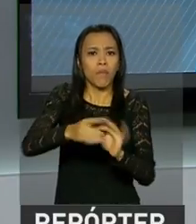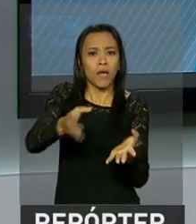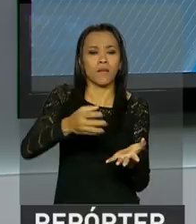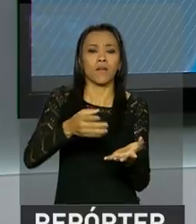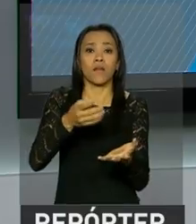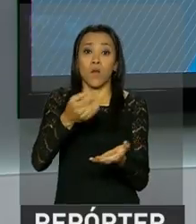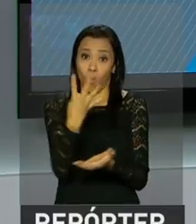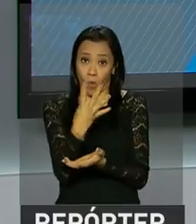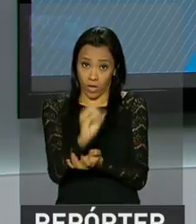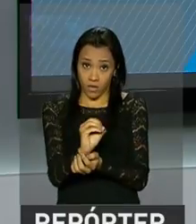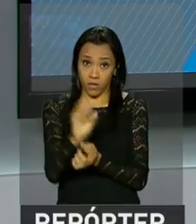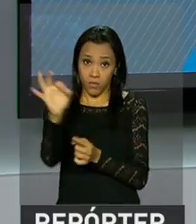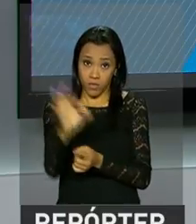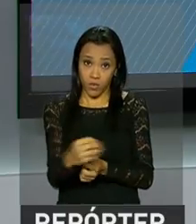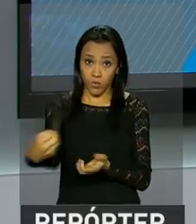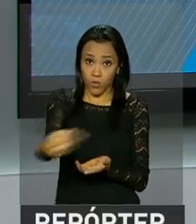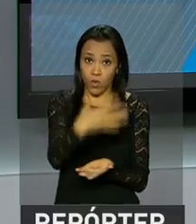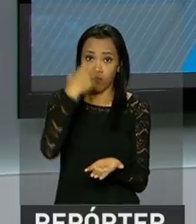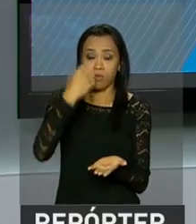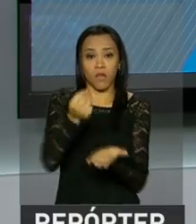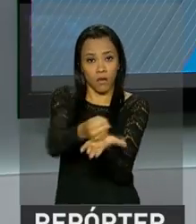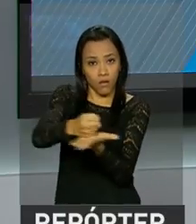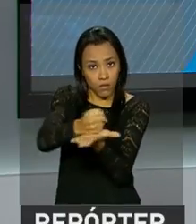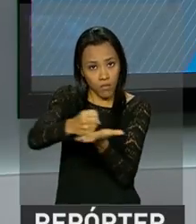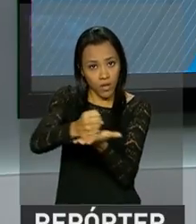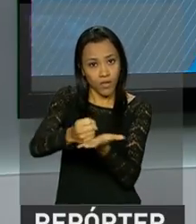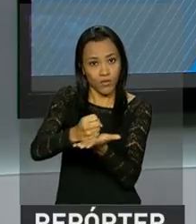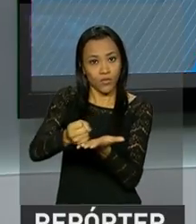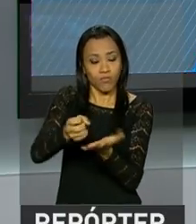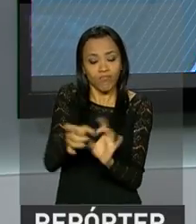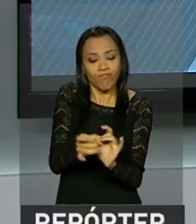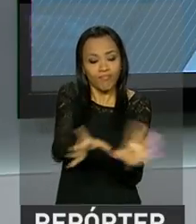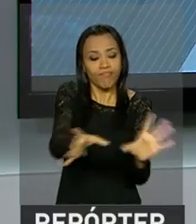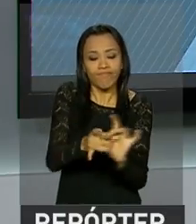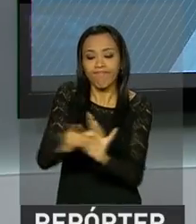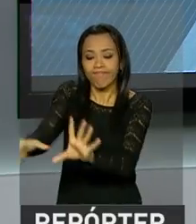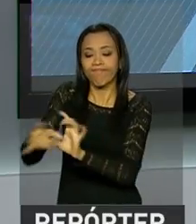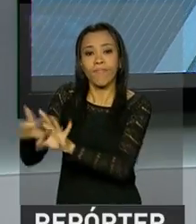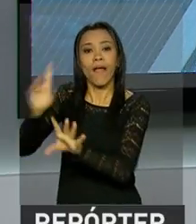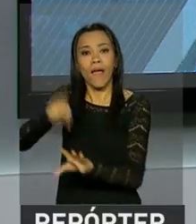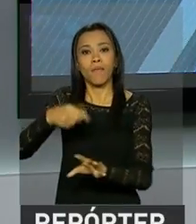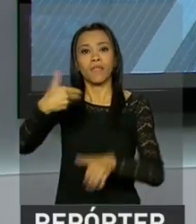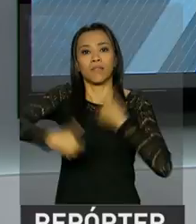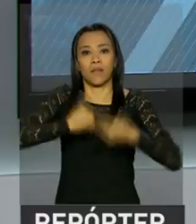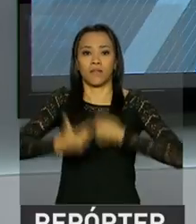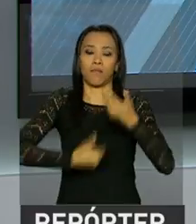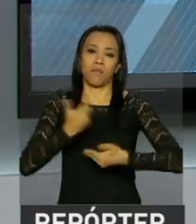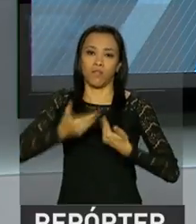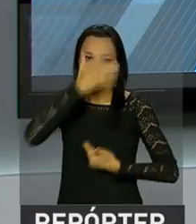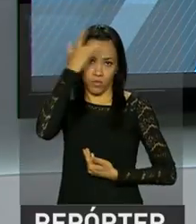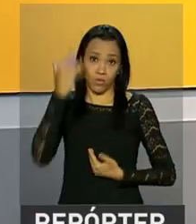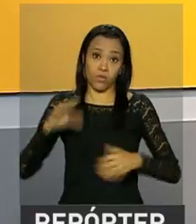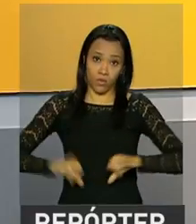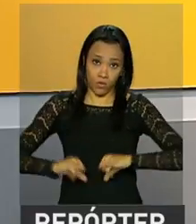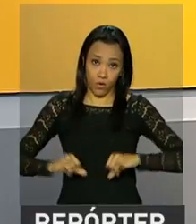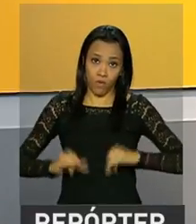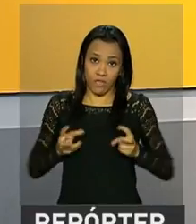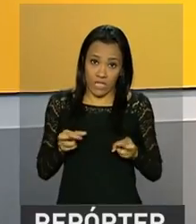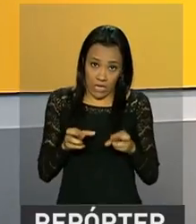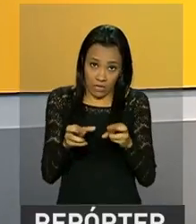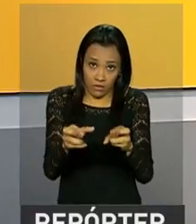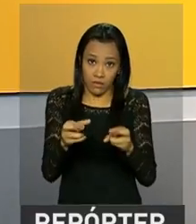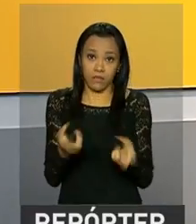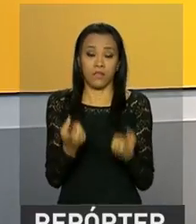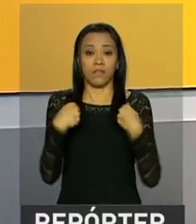40% dos novos medicamentos autorizados são para tratamento de pacientes com câncer. E o